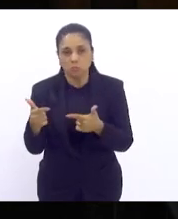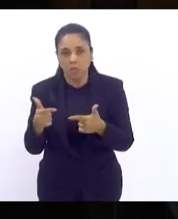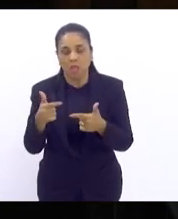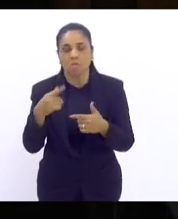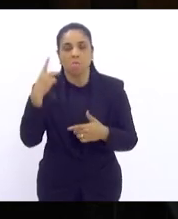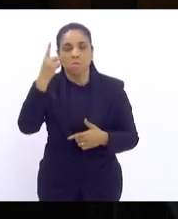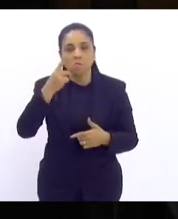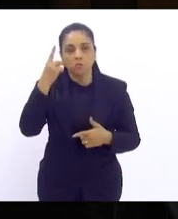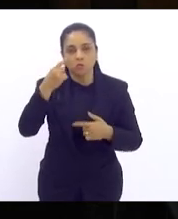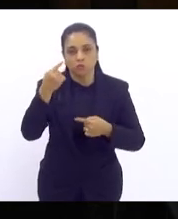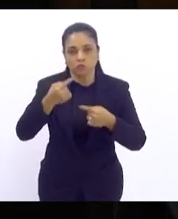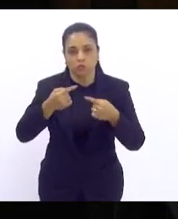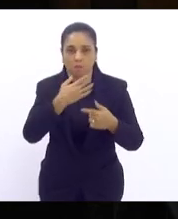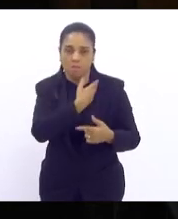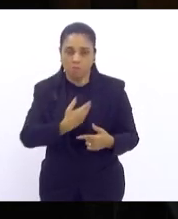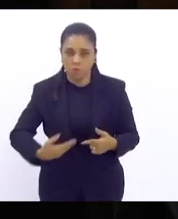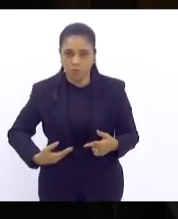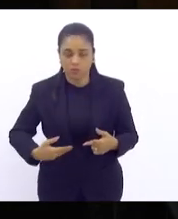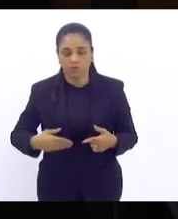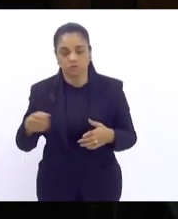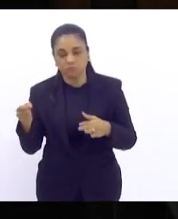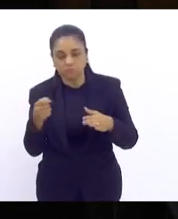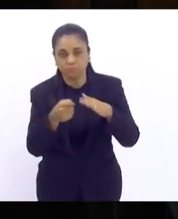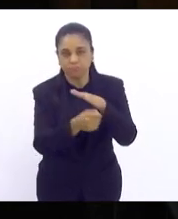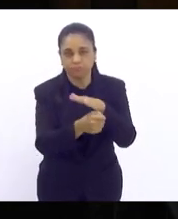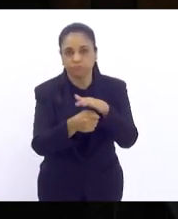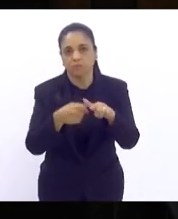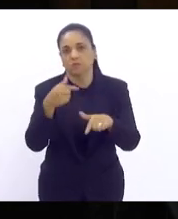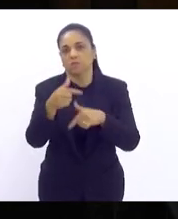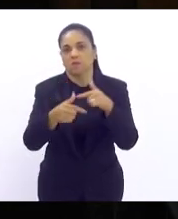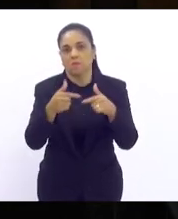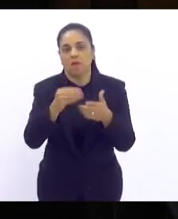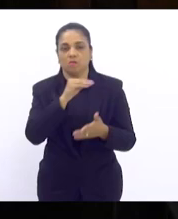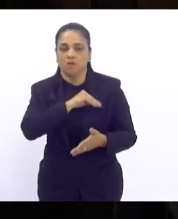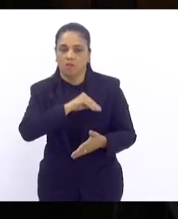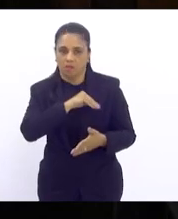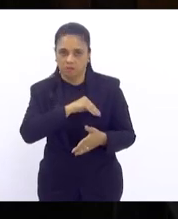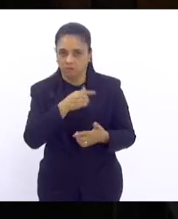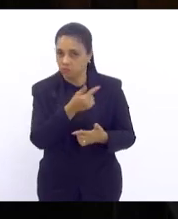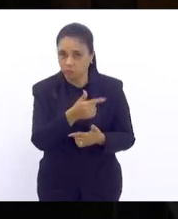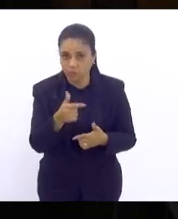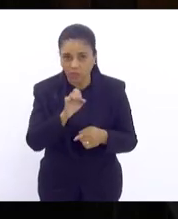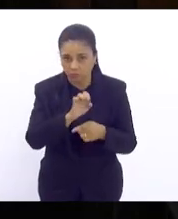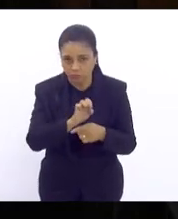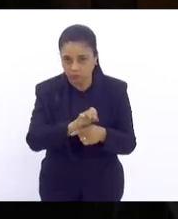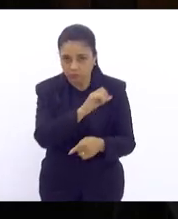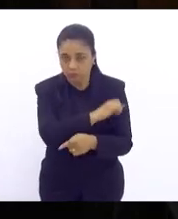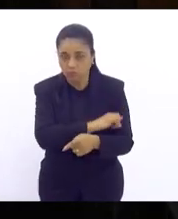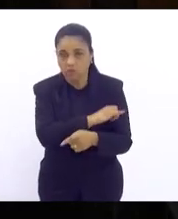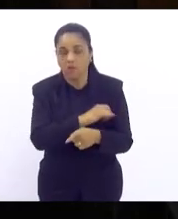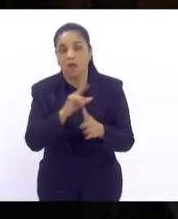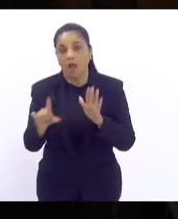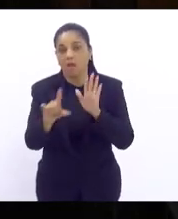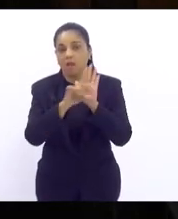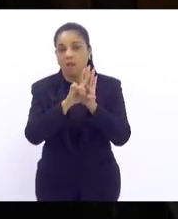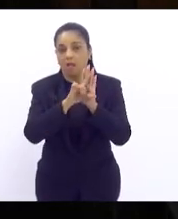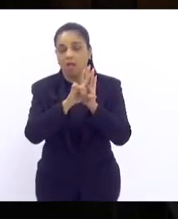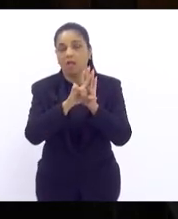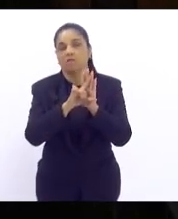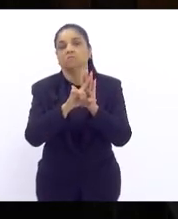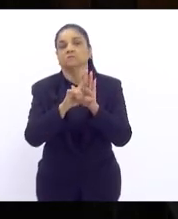emprego e renda no nosso estado então nesse sentido falar o quanto que as leis trabalhistas que foram